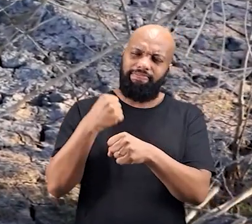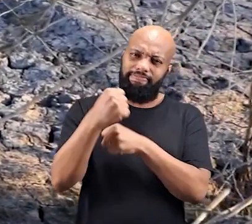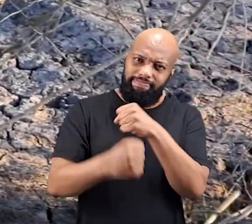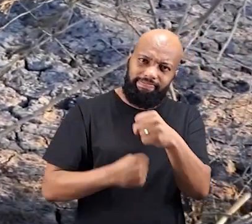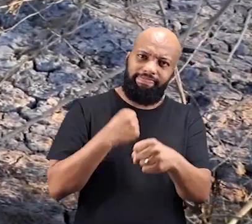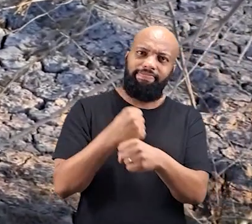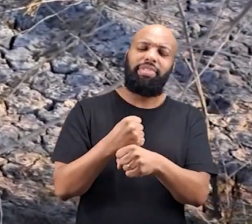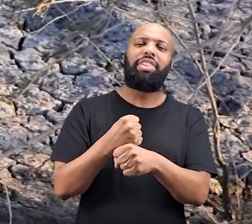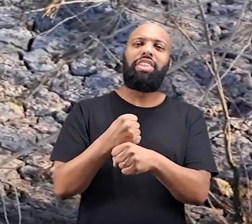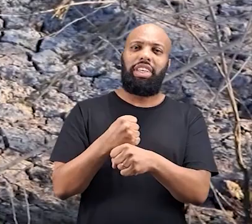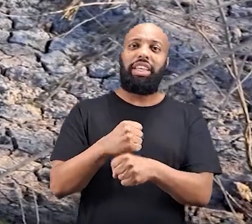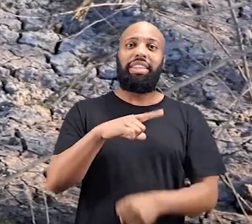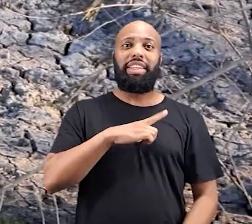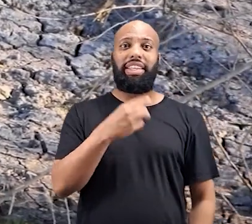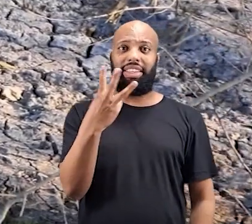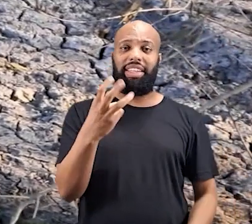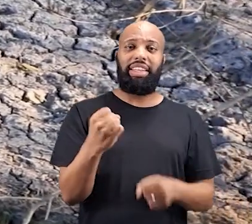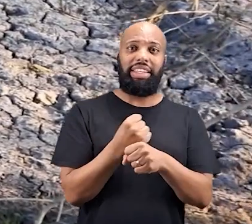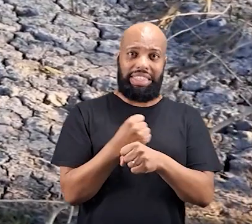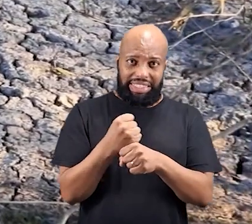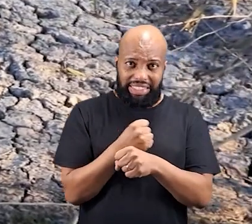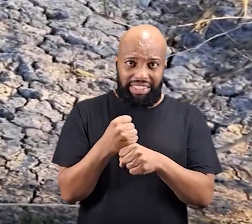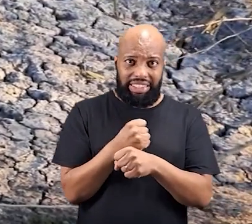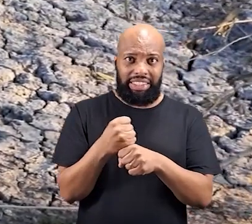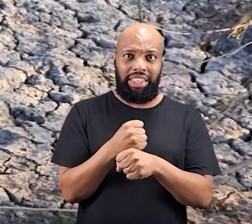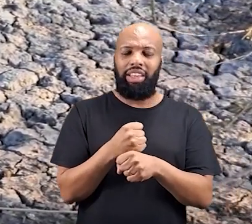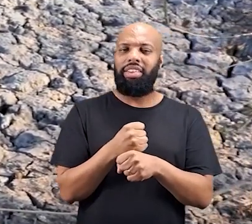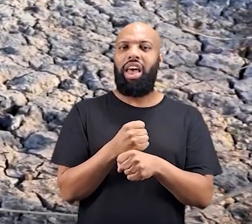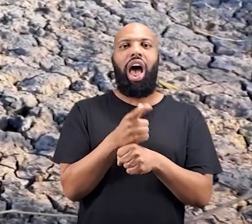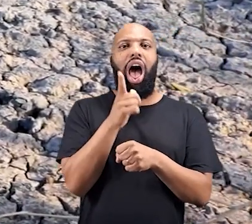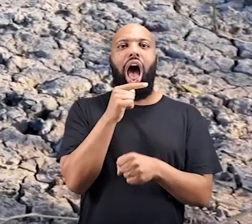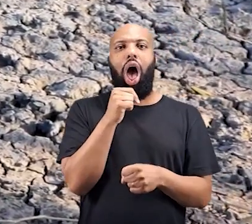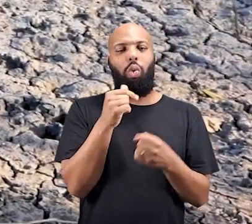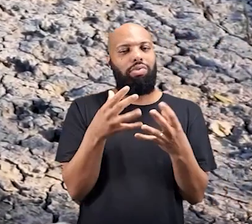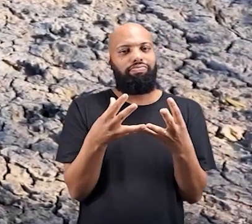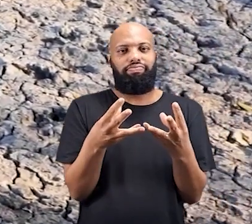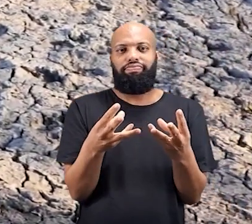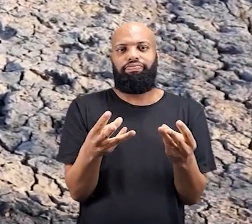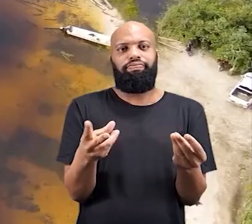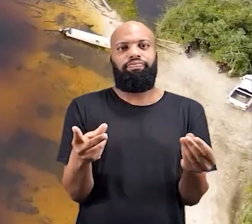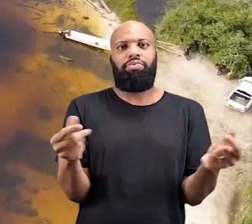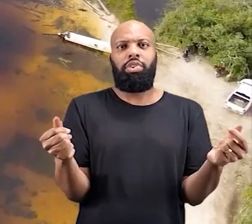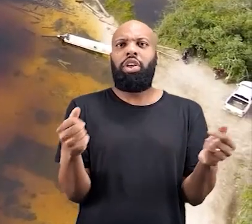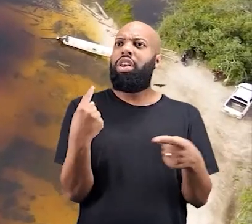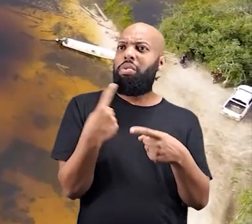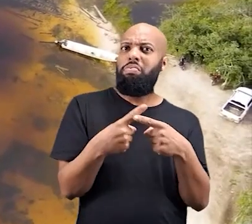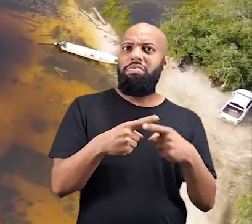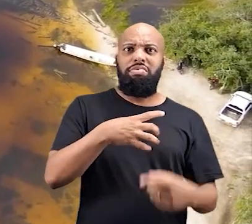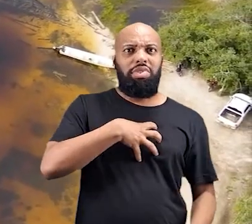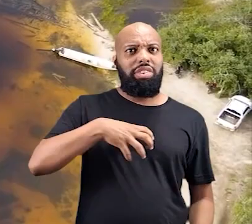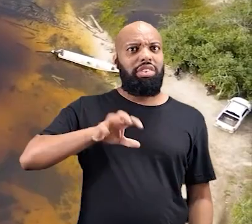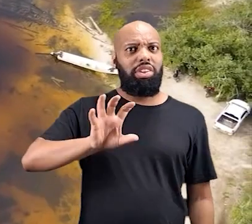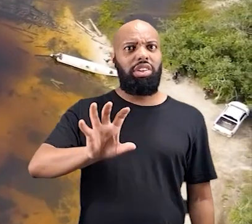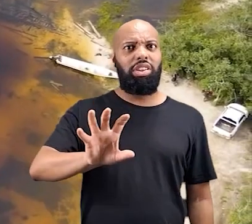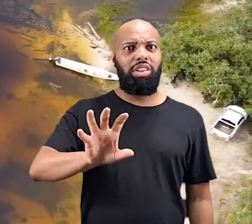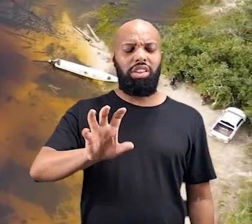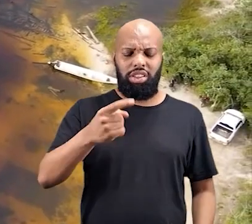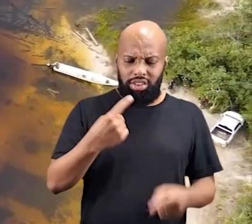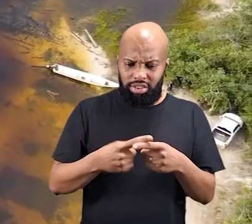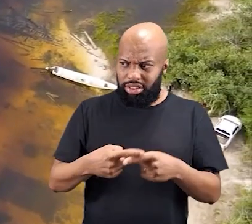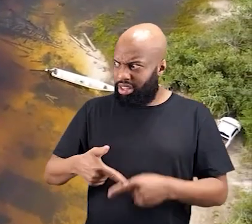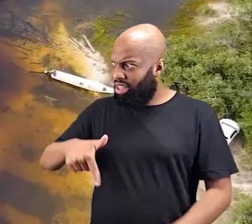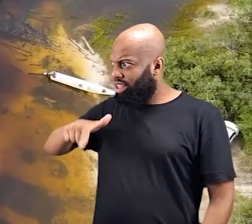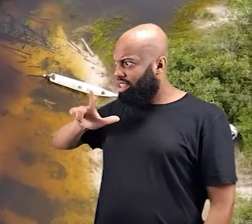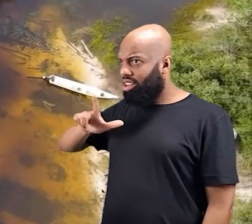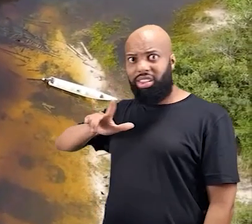que que é assim? Porque antes não era assim. O Polo Leonardo, por exemplo, o rio está só